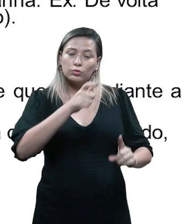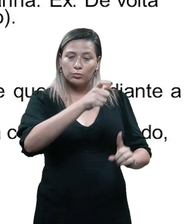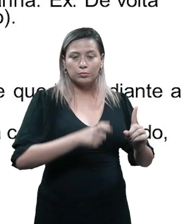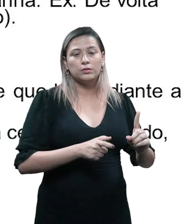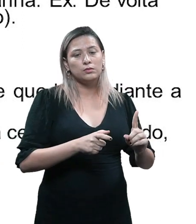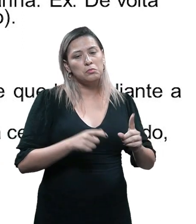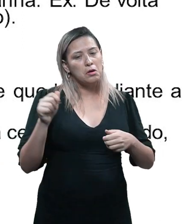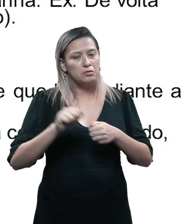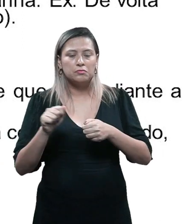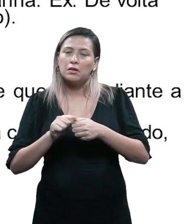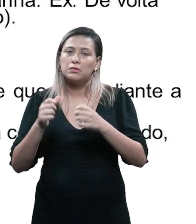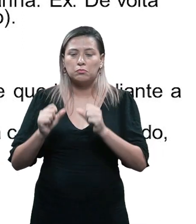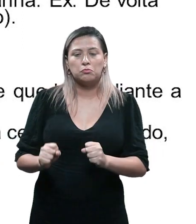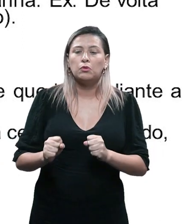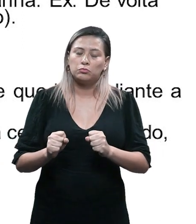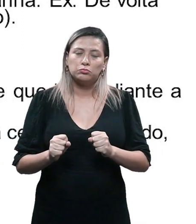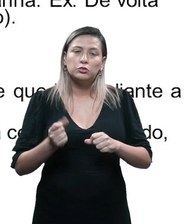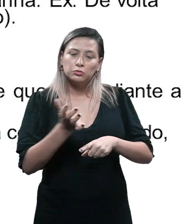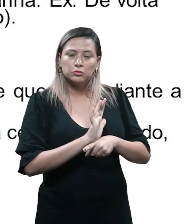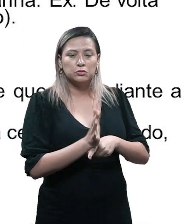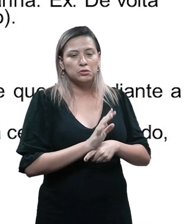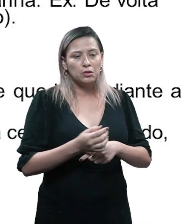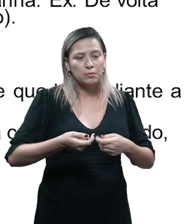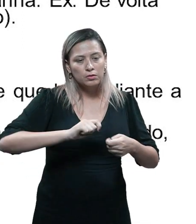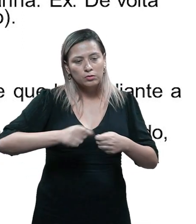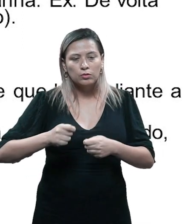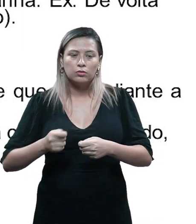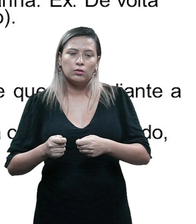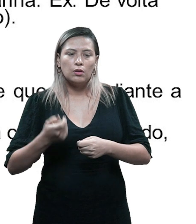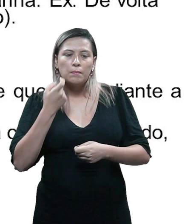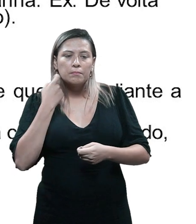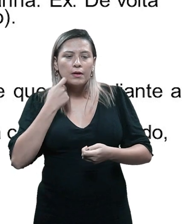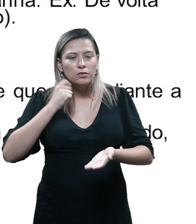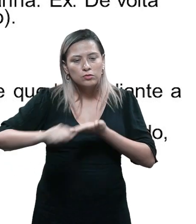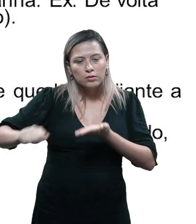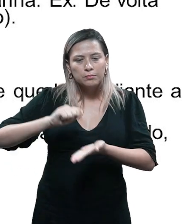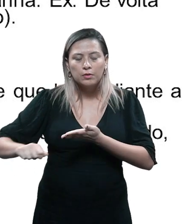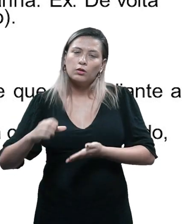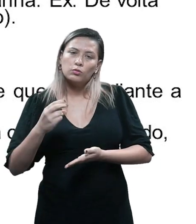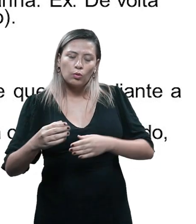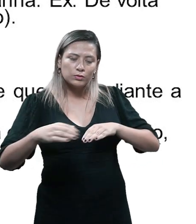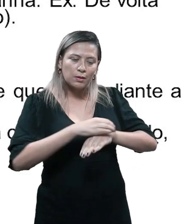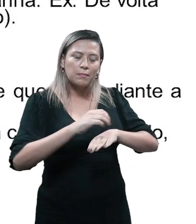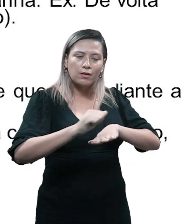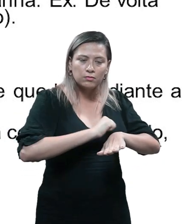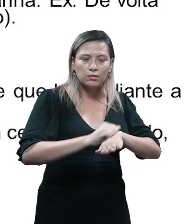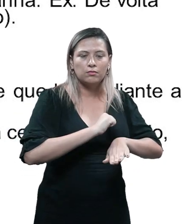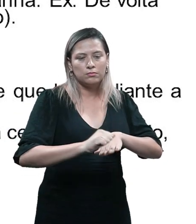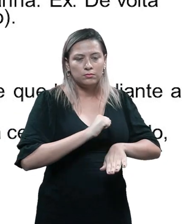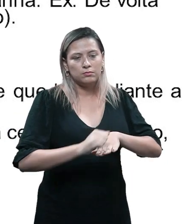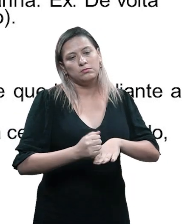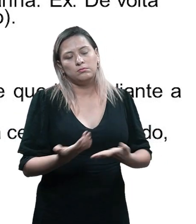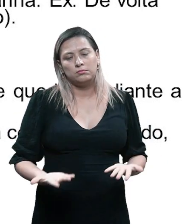tudo que um personagem pode estar fazendo numa cena, tricotando, limpando um peixe, lavando um